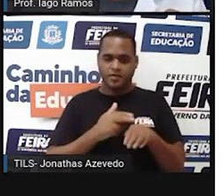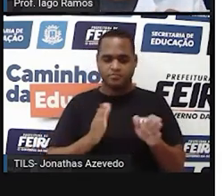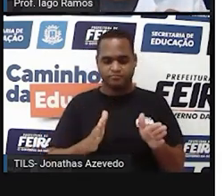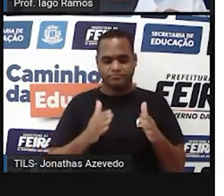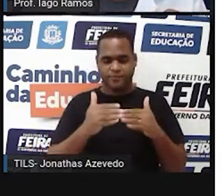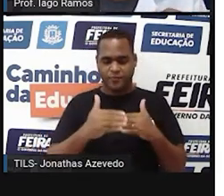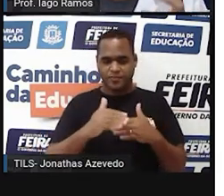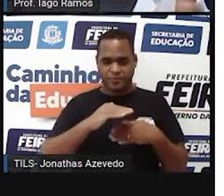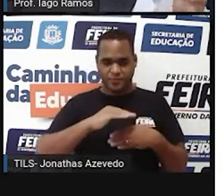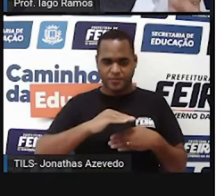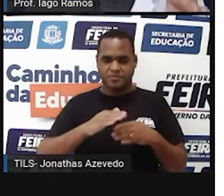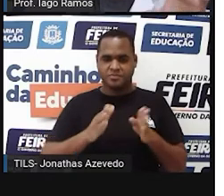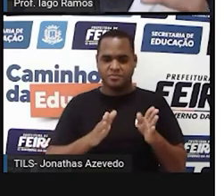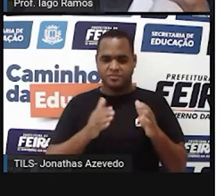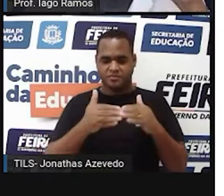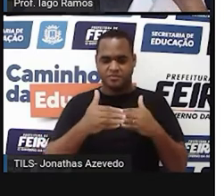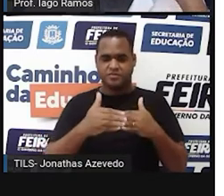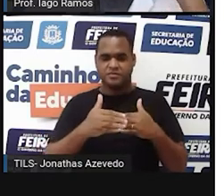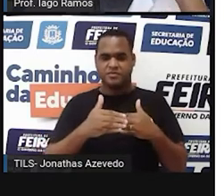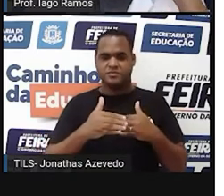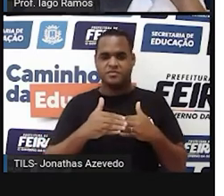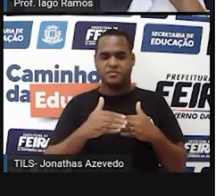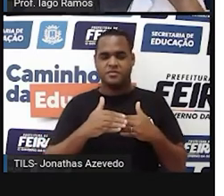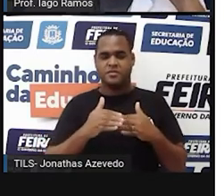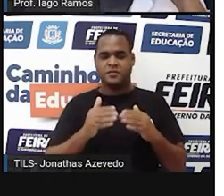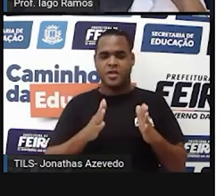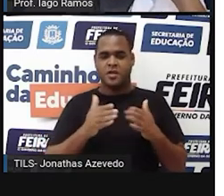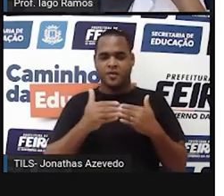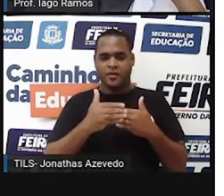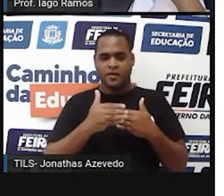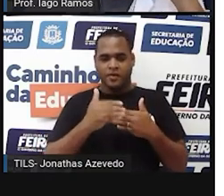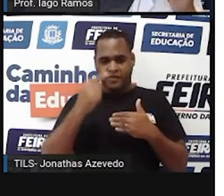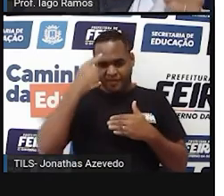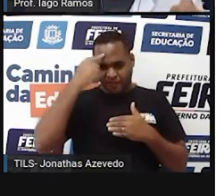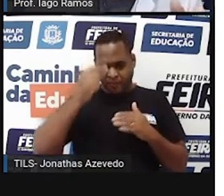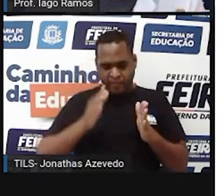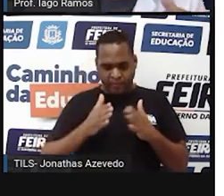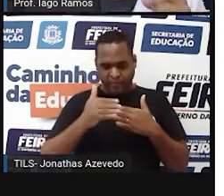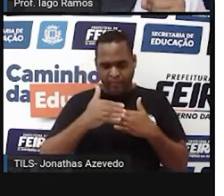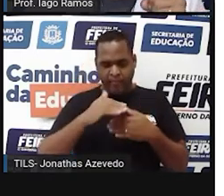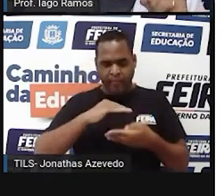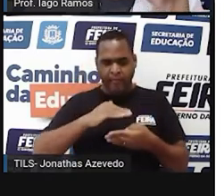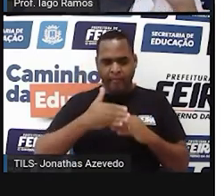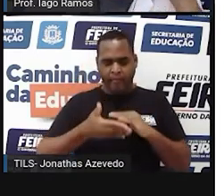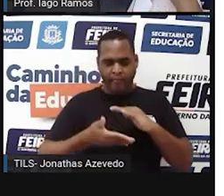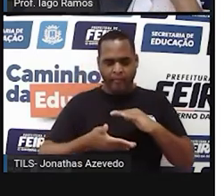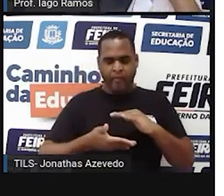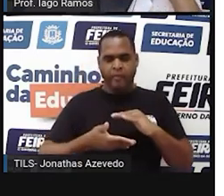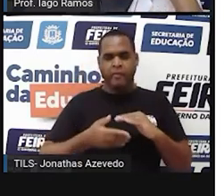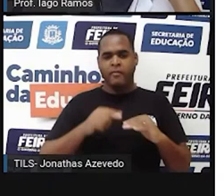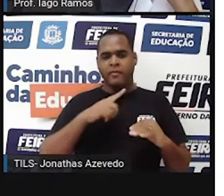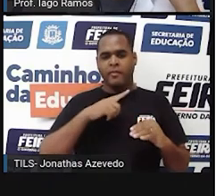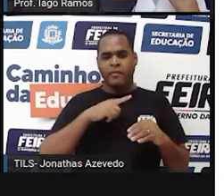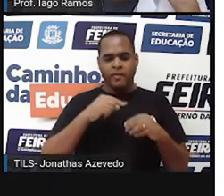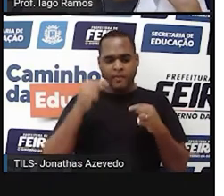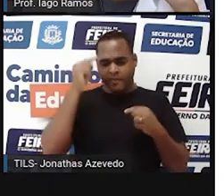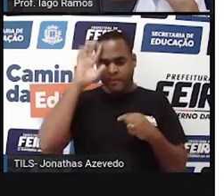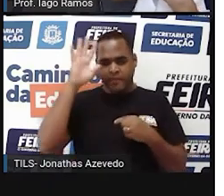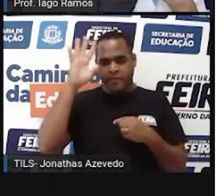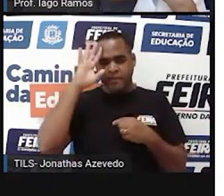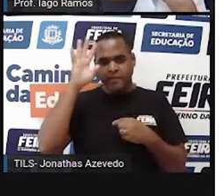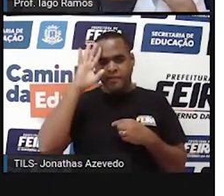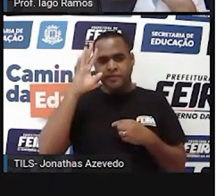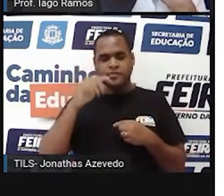cubo, tá? Cubo é como se fosse o dadinho de jogos de tabuleiro. Então, imagina um chocolatezinho naquele